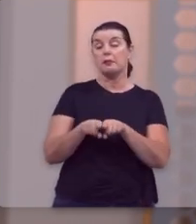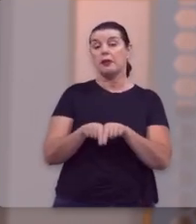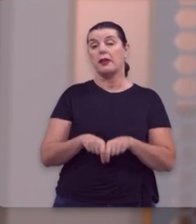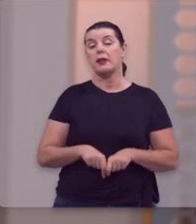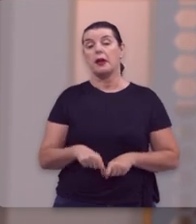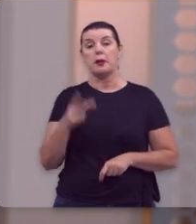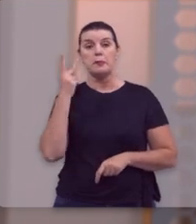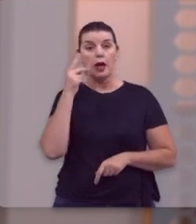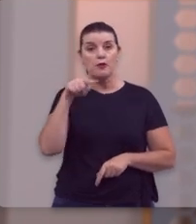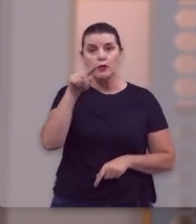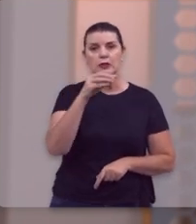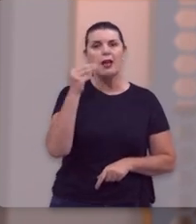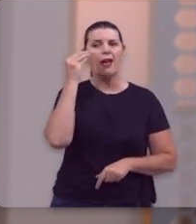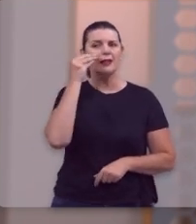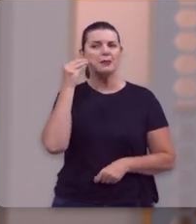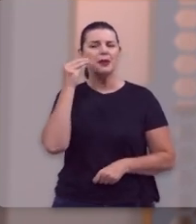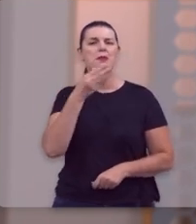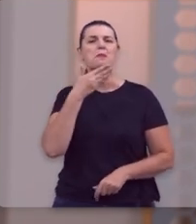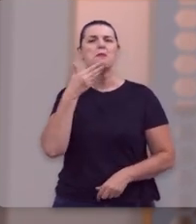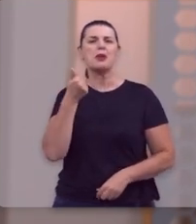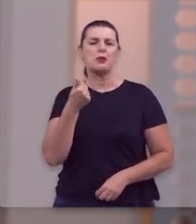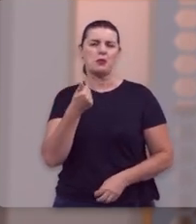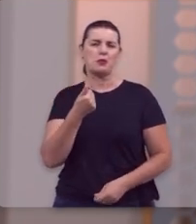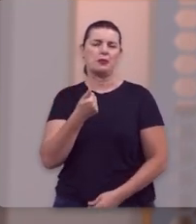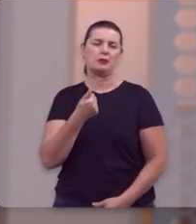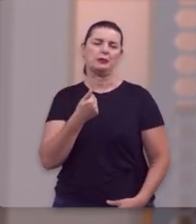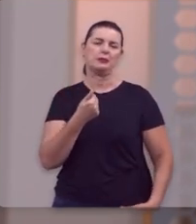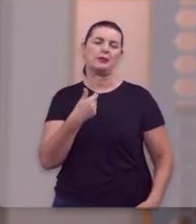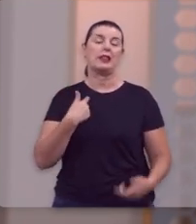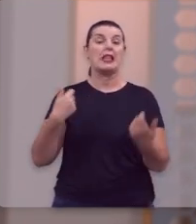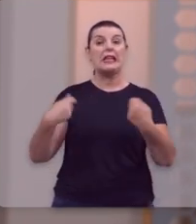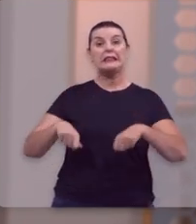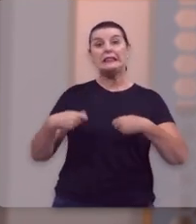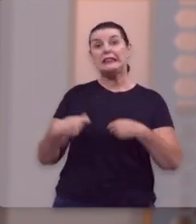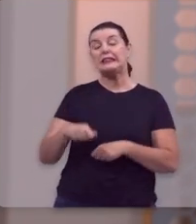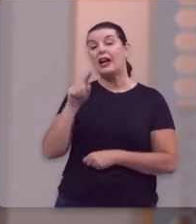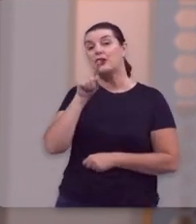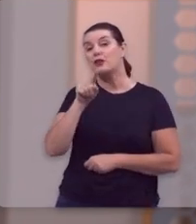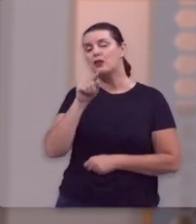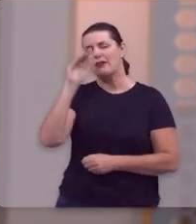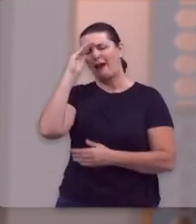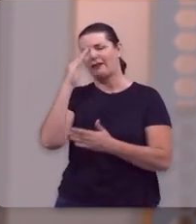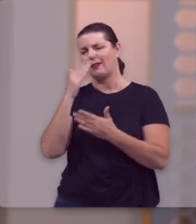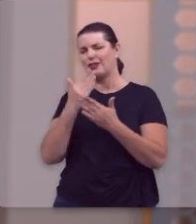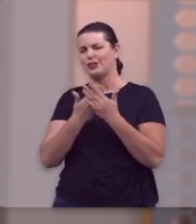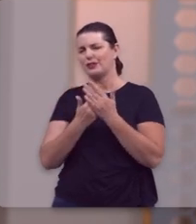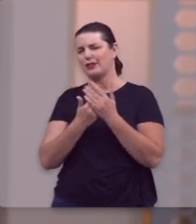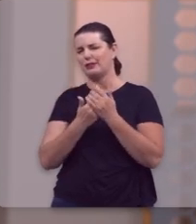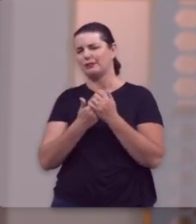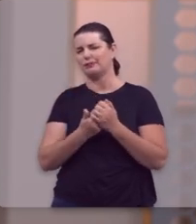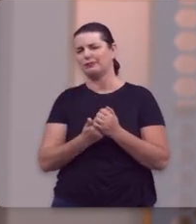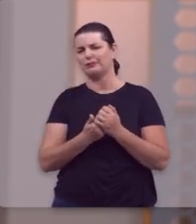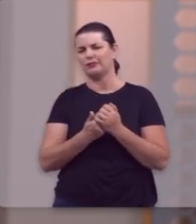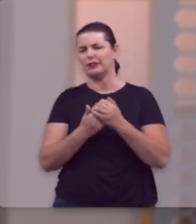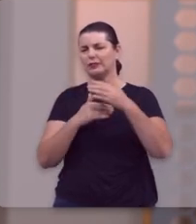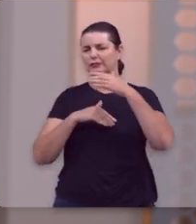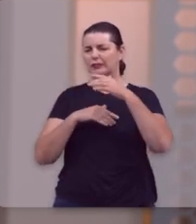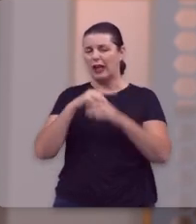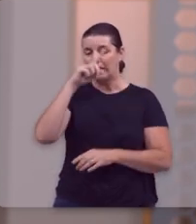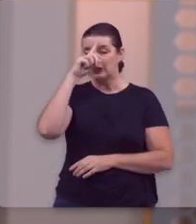Por outro lado, para você experimentar o melhor vinho, é necessário que você